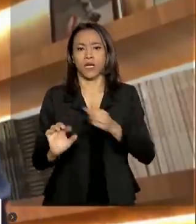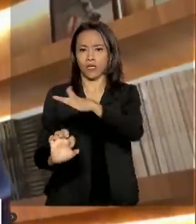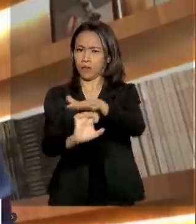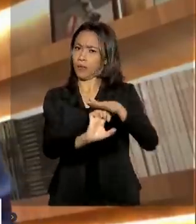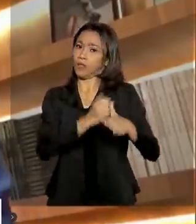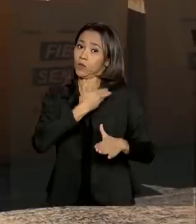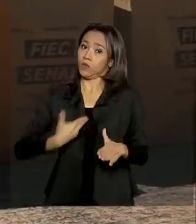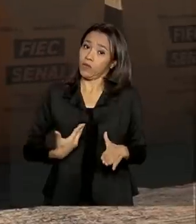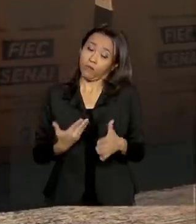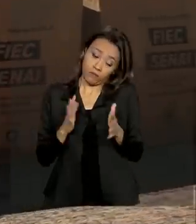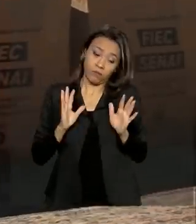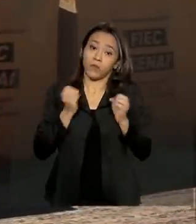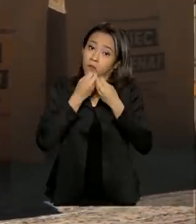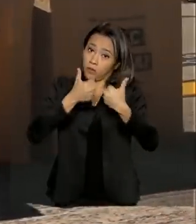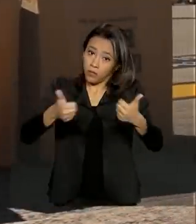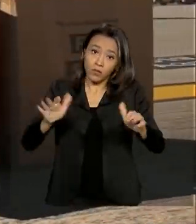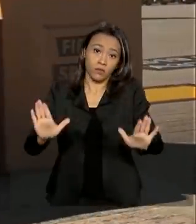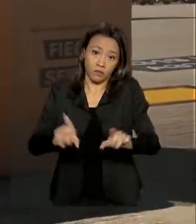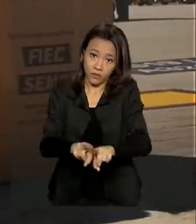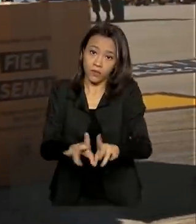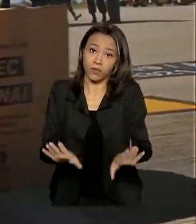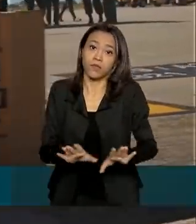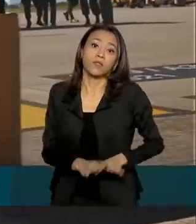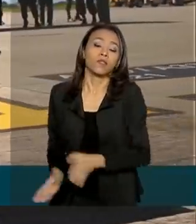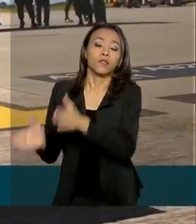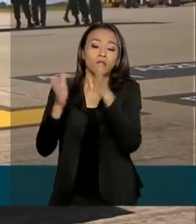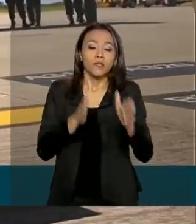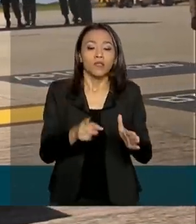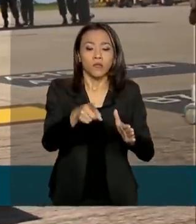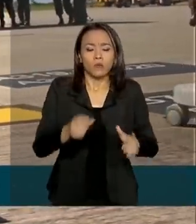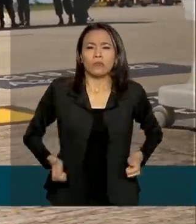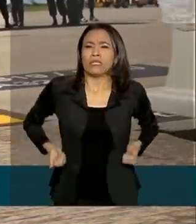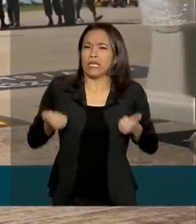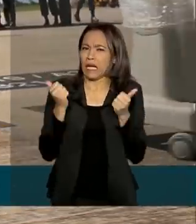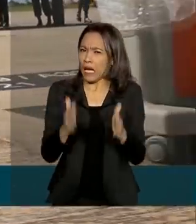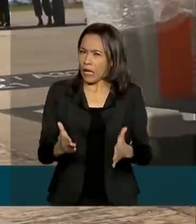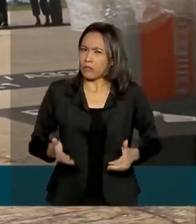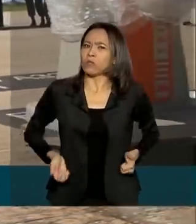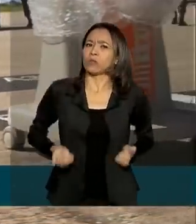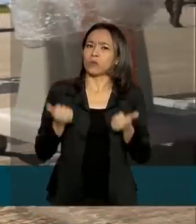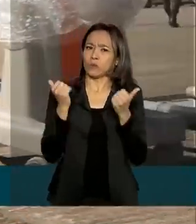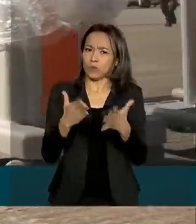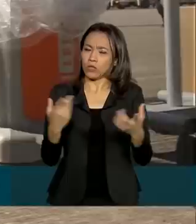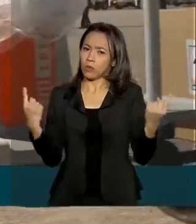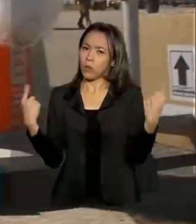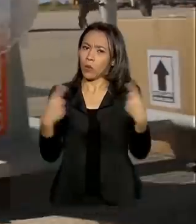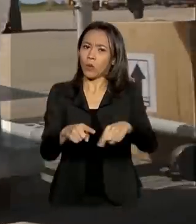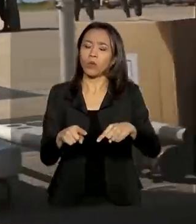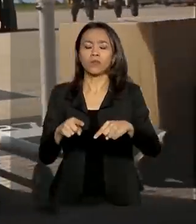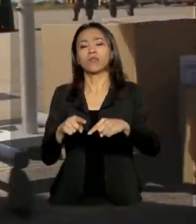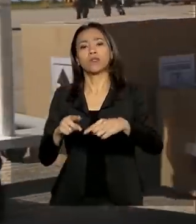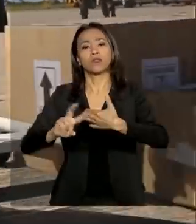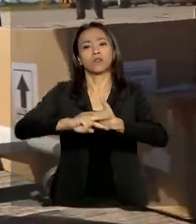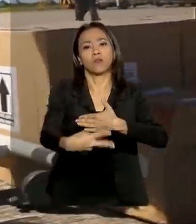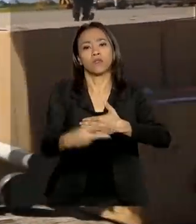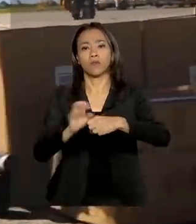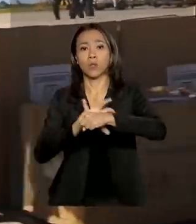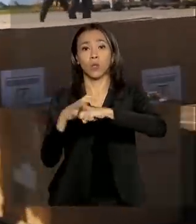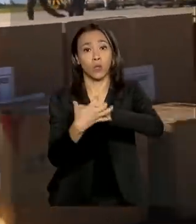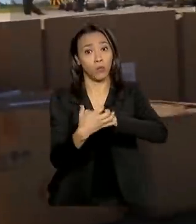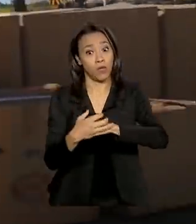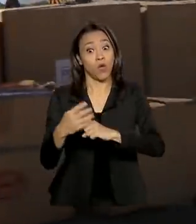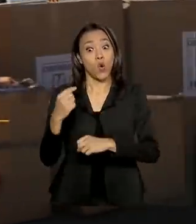que assim seja. Segundo o Ministério da Economia, os gastos para combater os impactos do coronavírus na economia devem